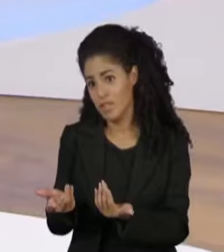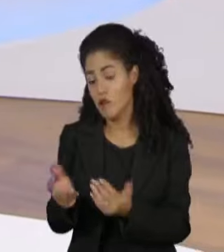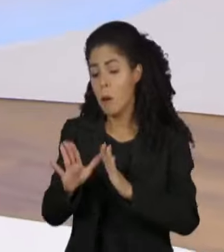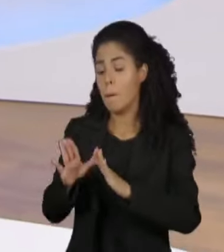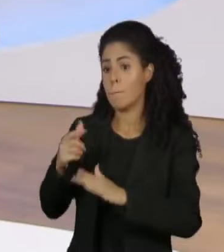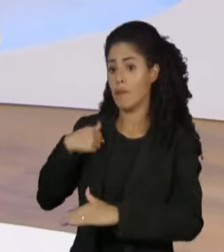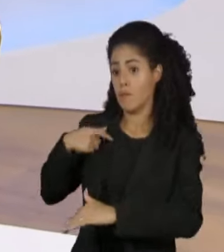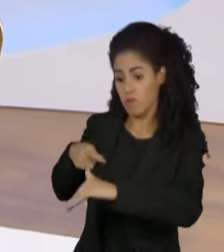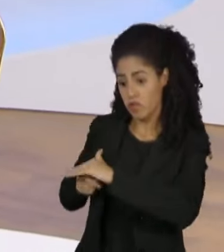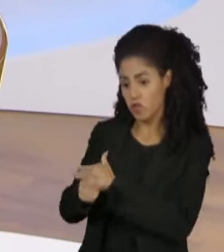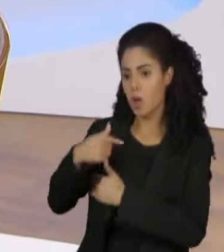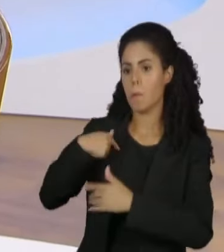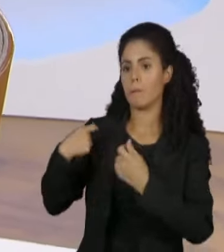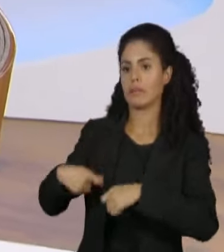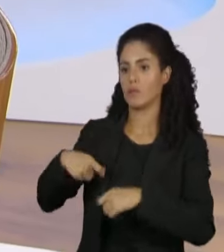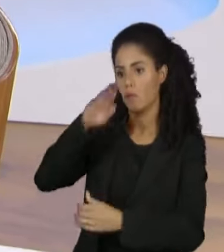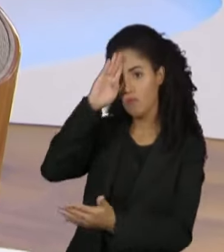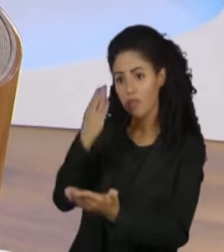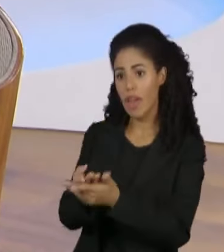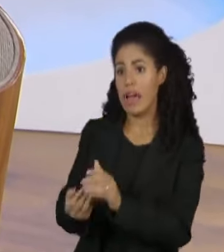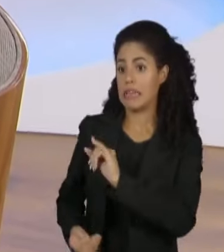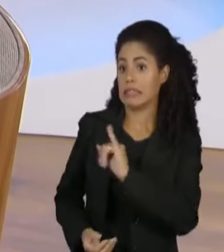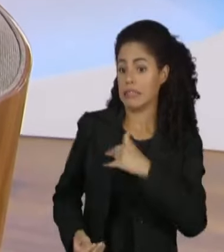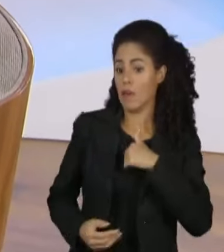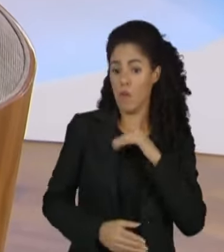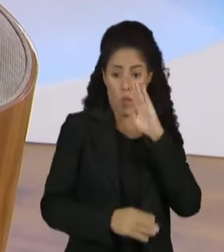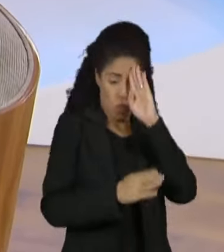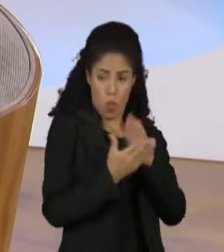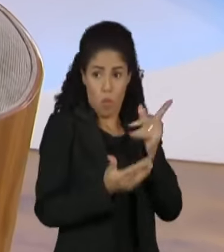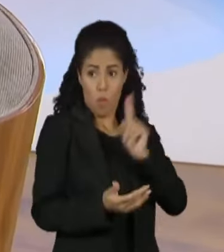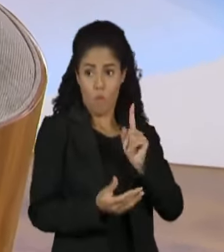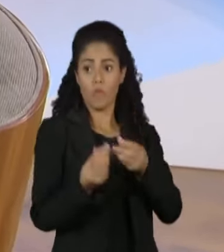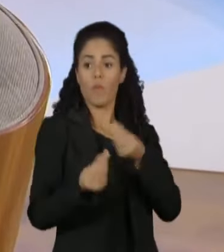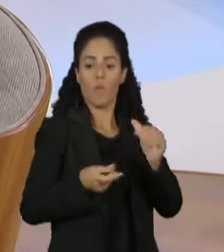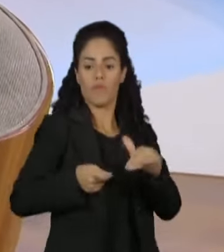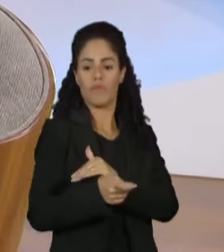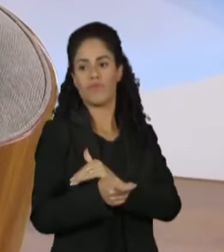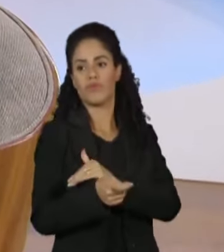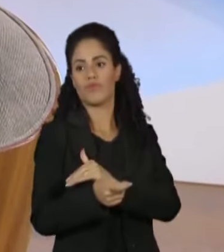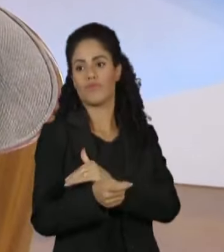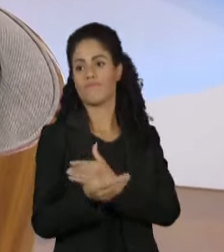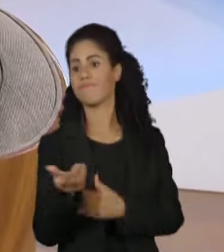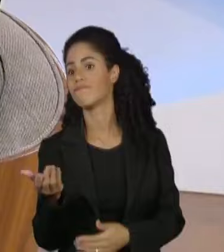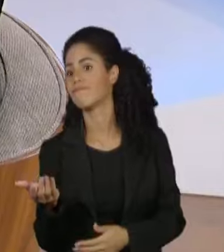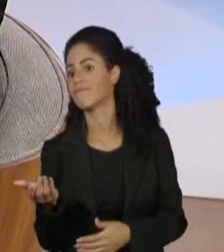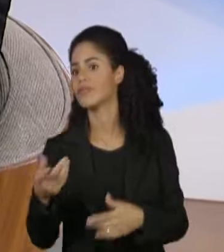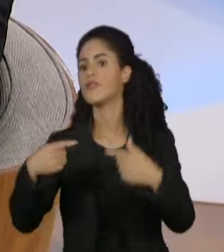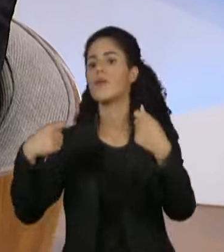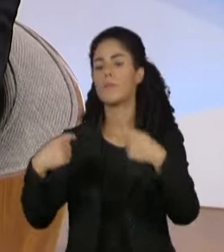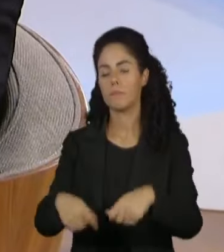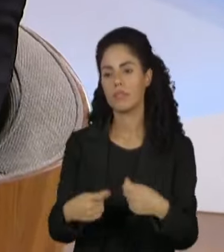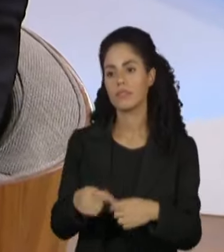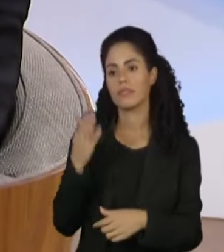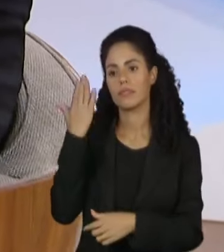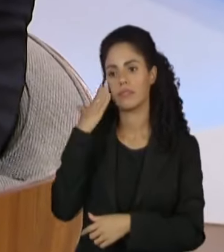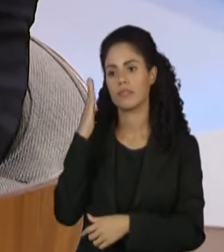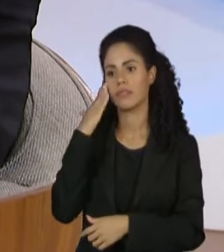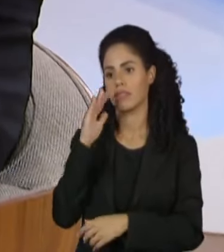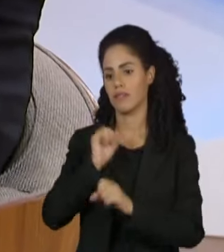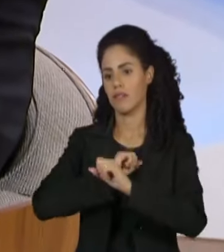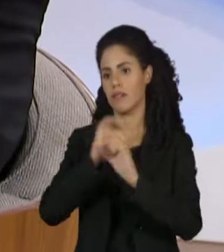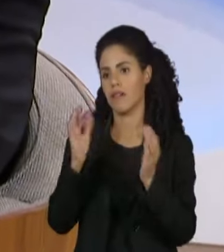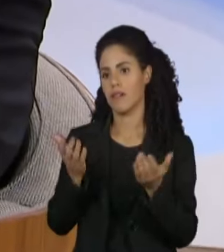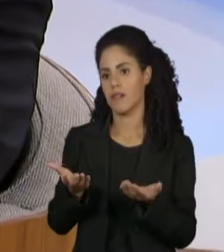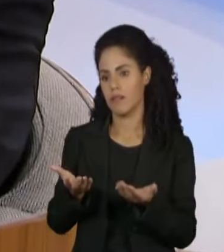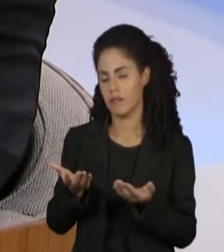qualidade, a fuga para algo que te dá mais certeza. Você foge para os ativos menos arriscados